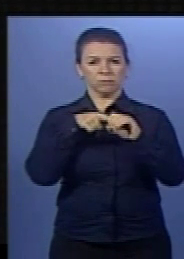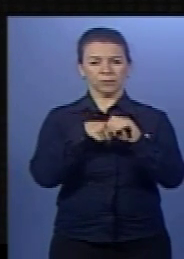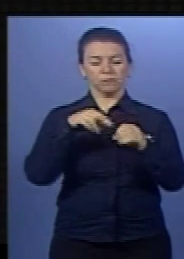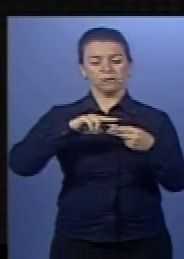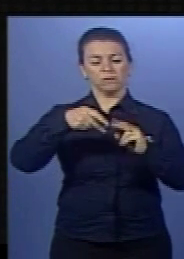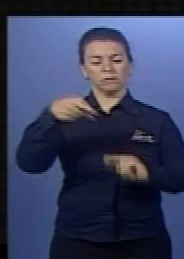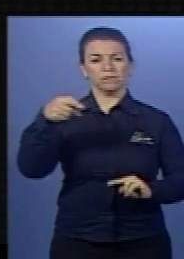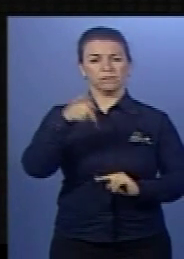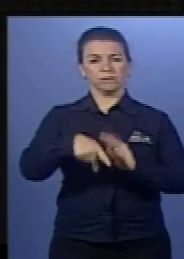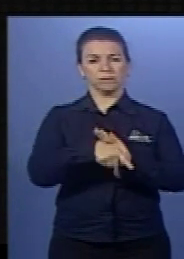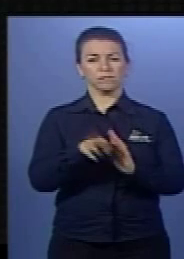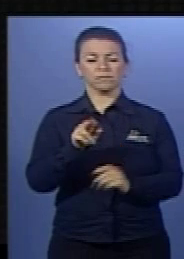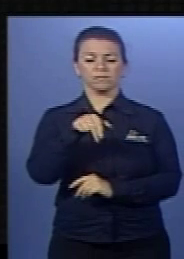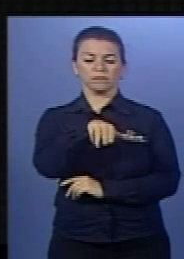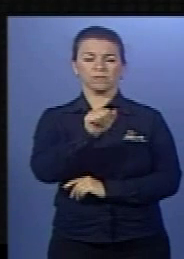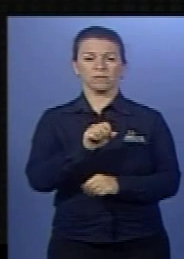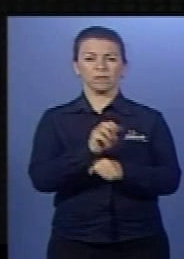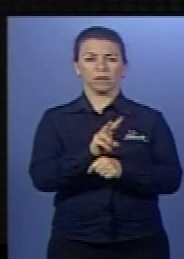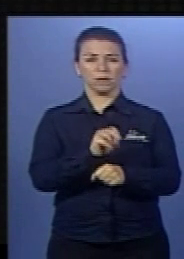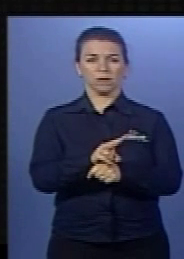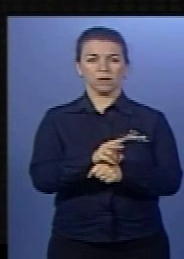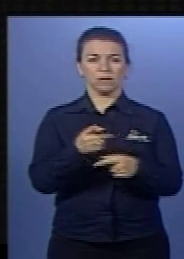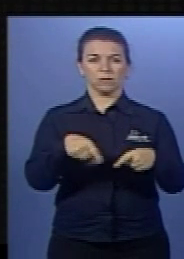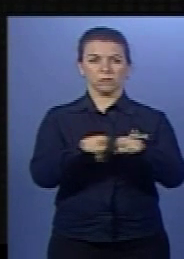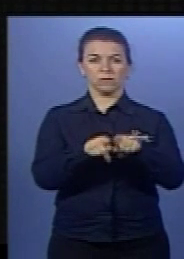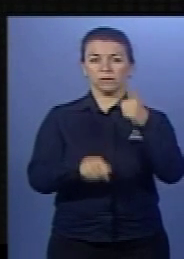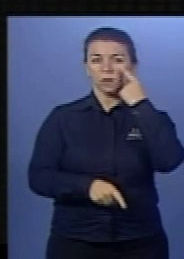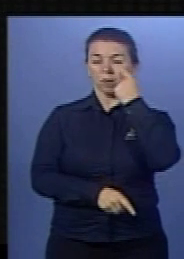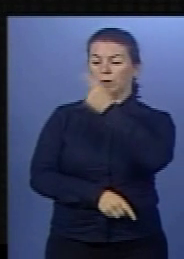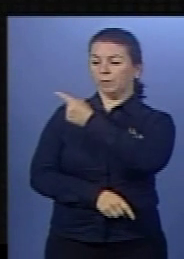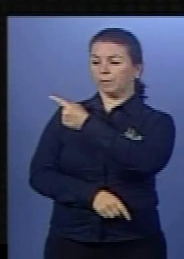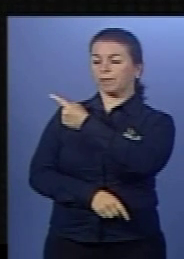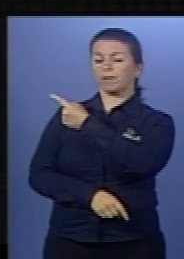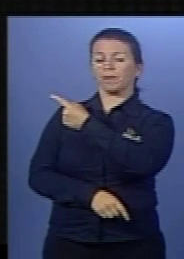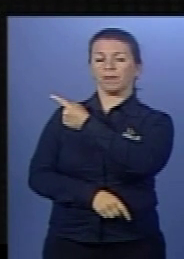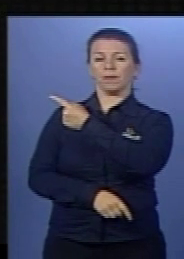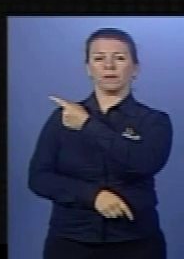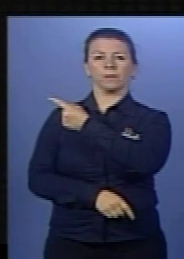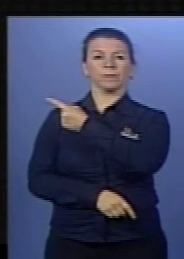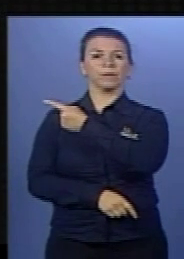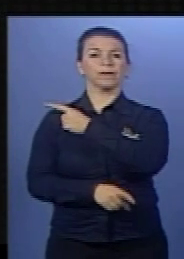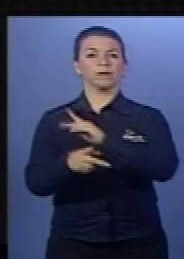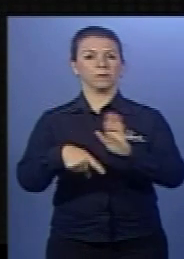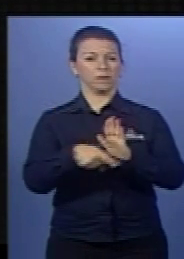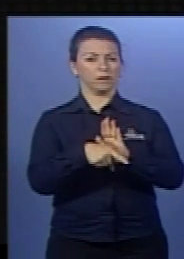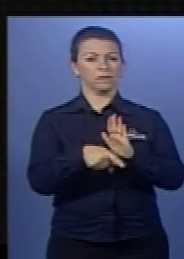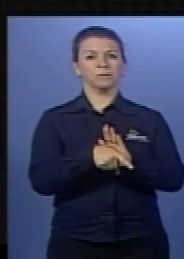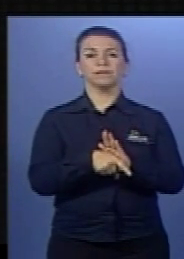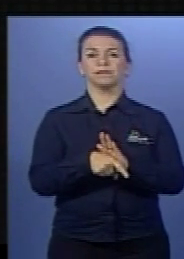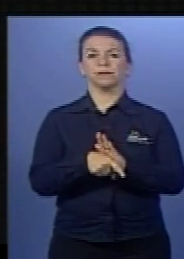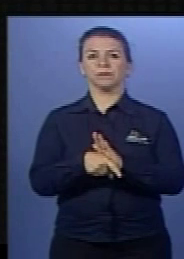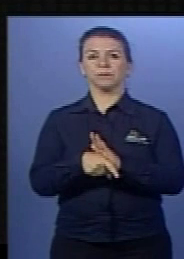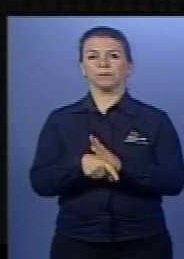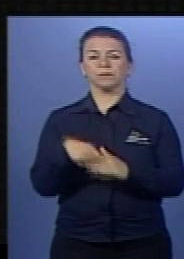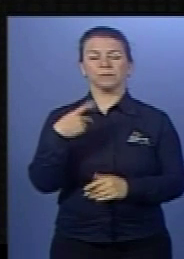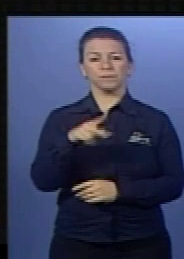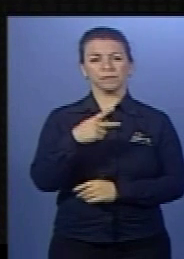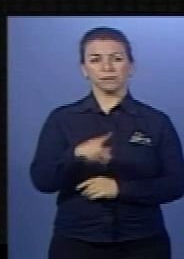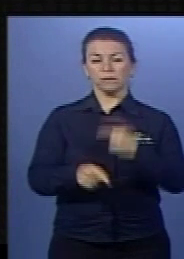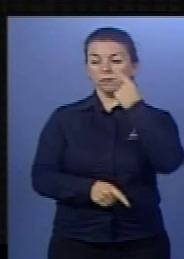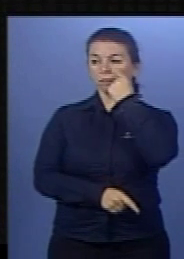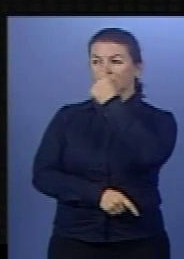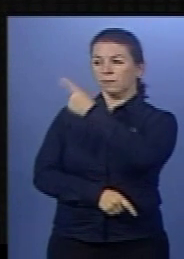como molde o RNA viral. Vamos para o próximo? Adiante. Então, se veja, acompanhe comigo essa representação. Aqui você está vendo